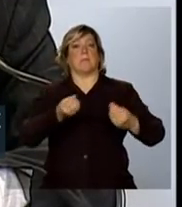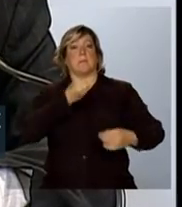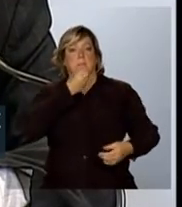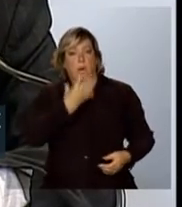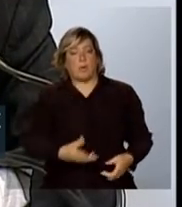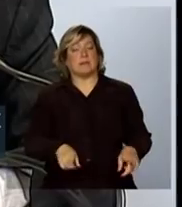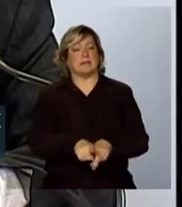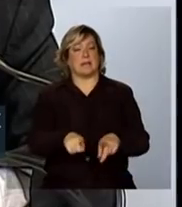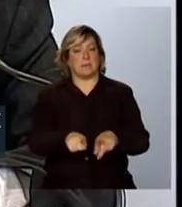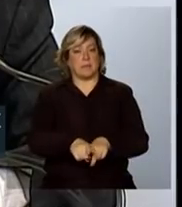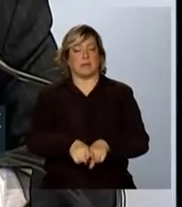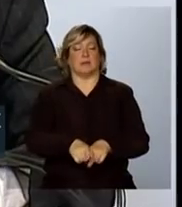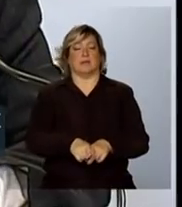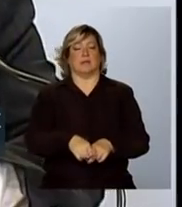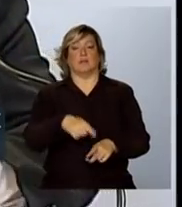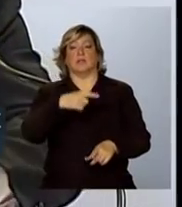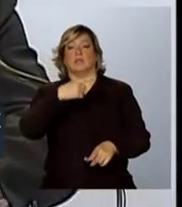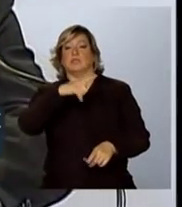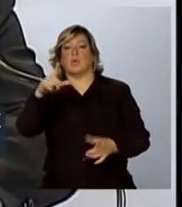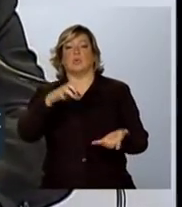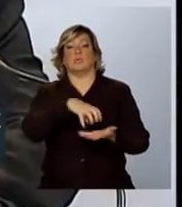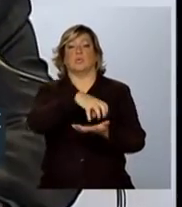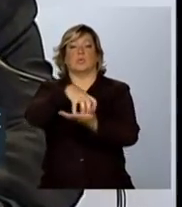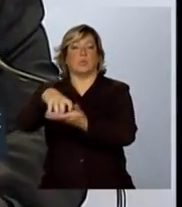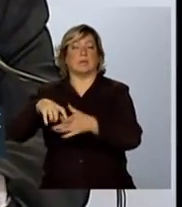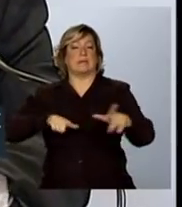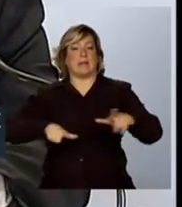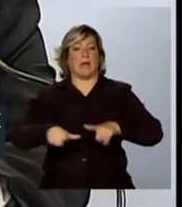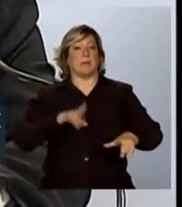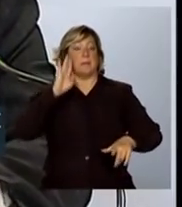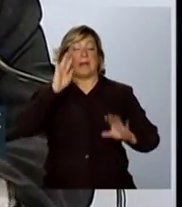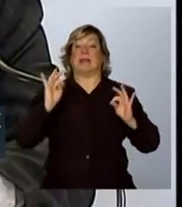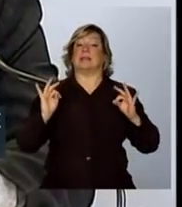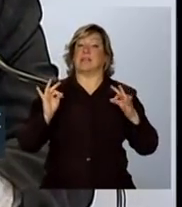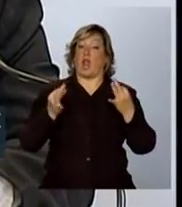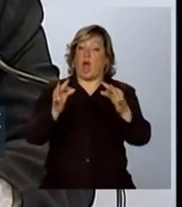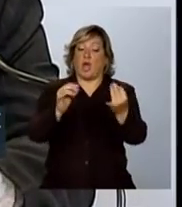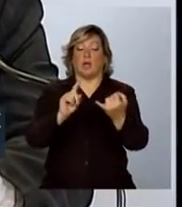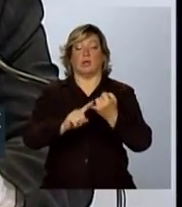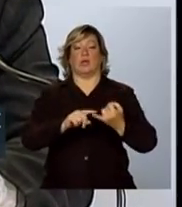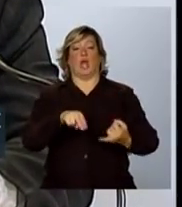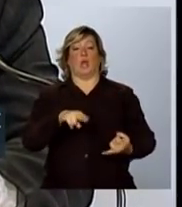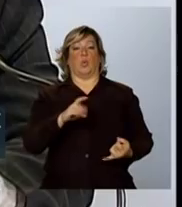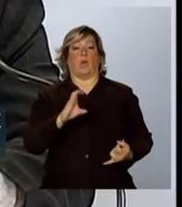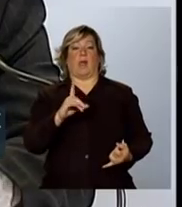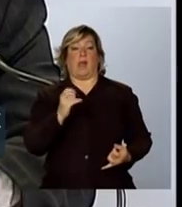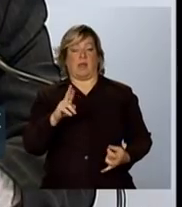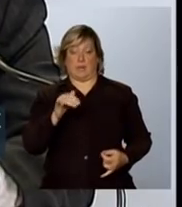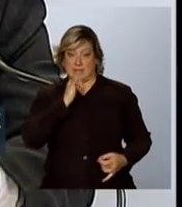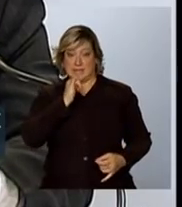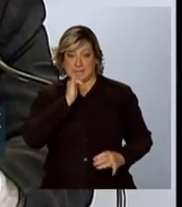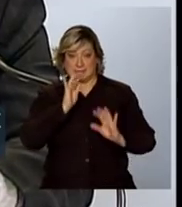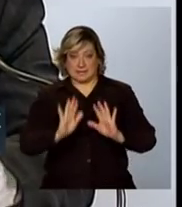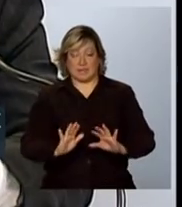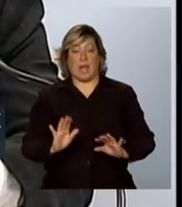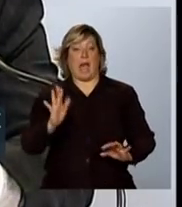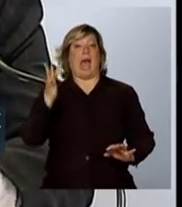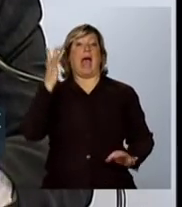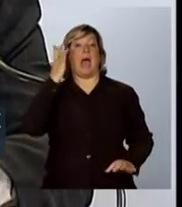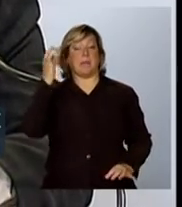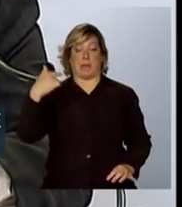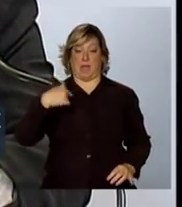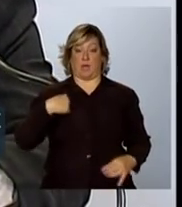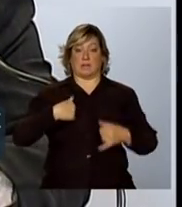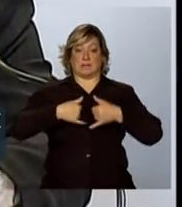das outras componentes de desastres, particularmente tecnológico e o nuclear. Por exemplo, amanhã, nós estaremos, eu